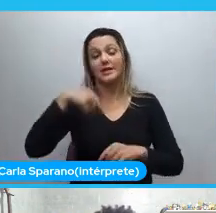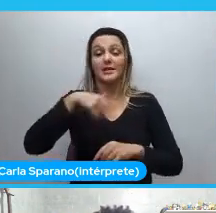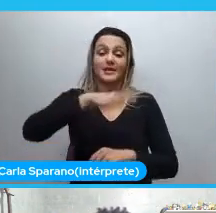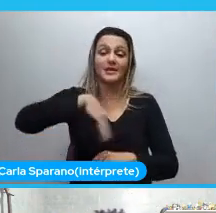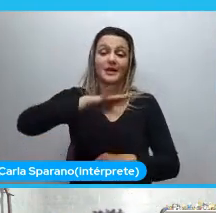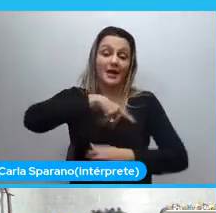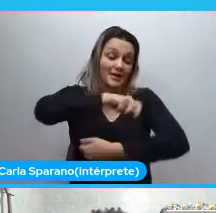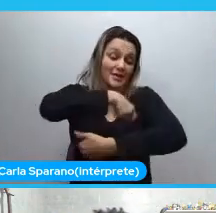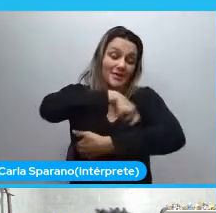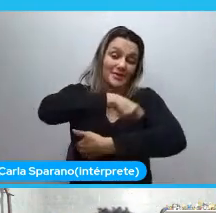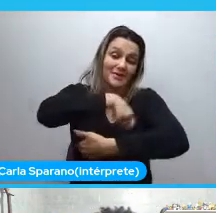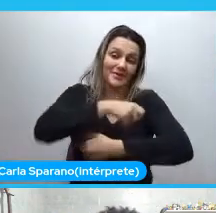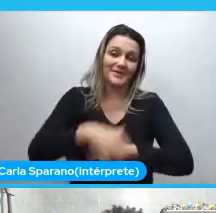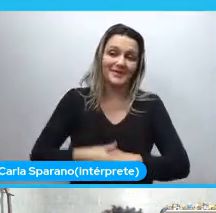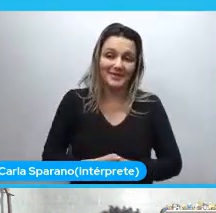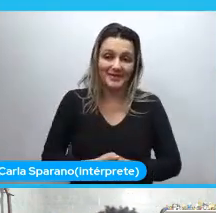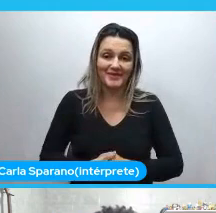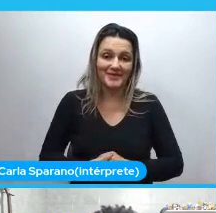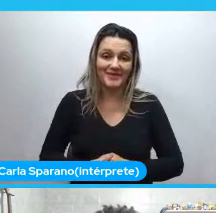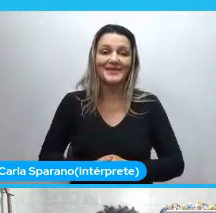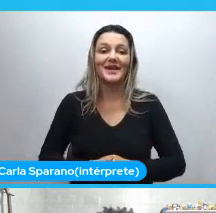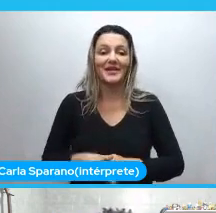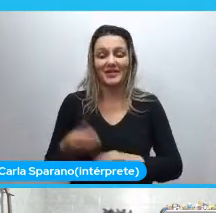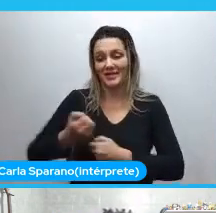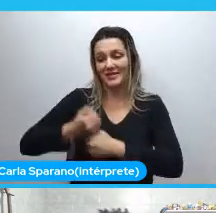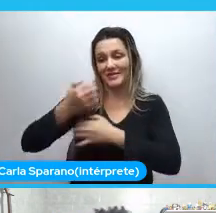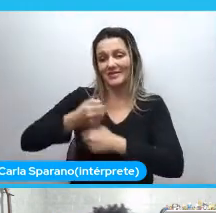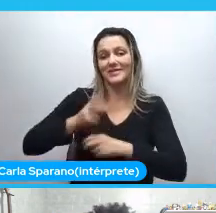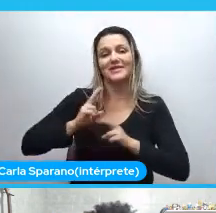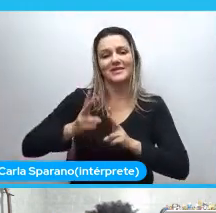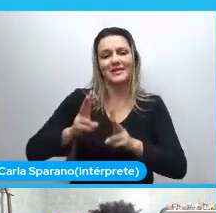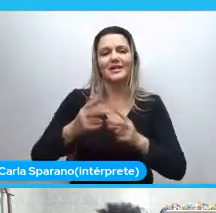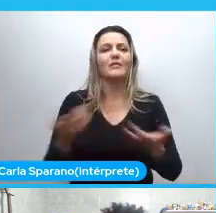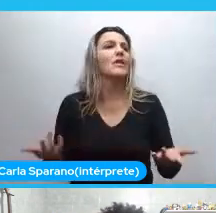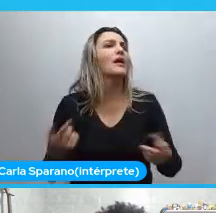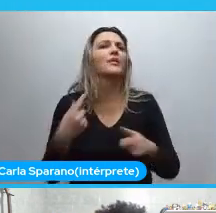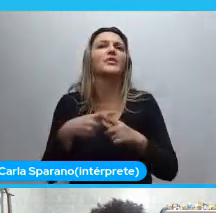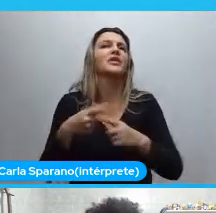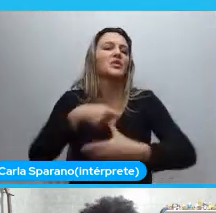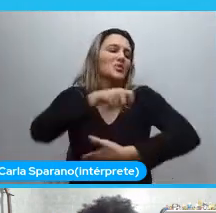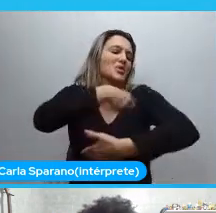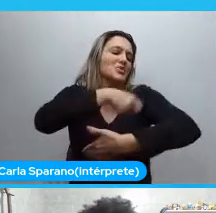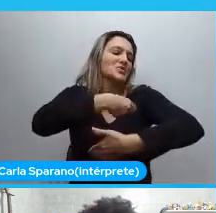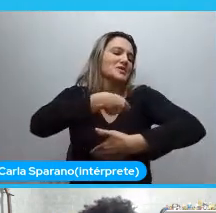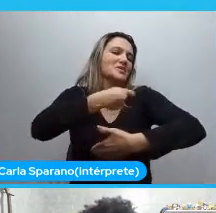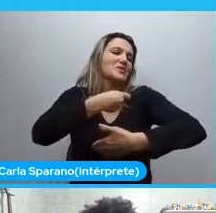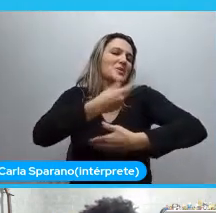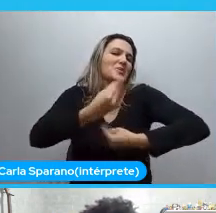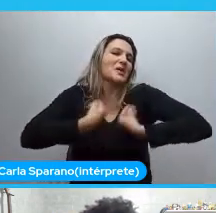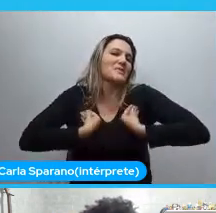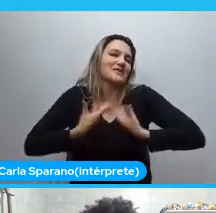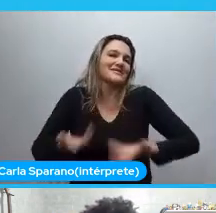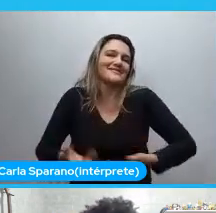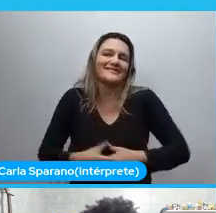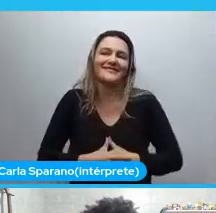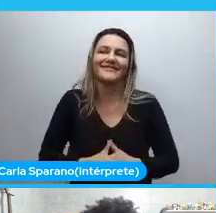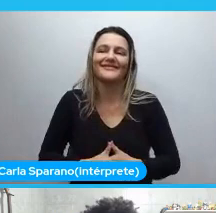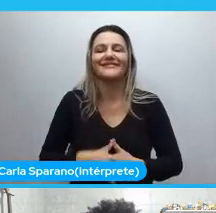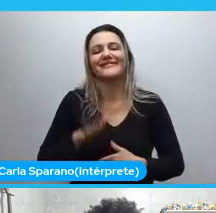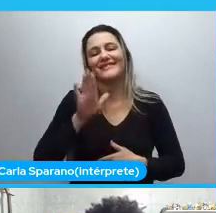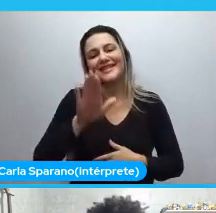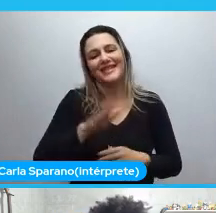E daqui a pouco chegando. As mesmas notificações de sempre. Mas nunca cozinhou para mim. Enfim. Mas.